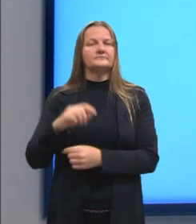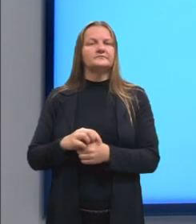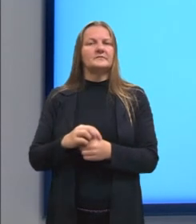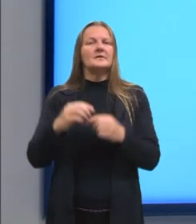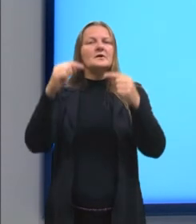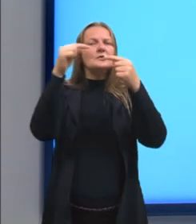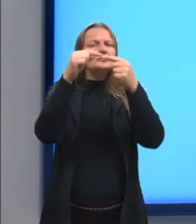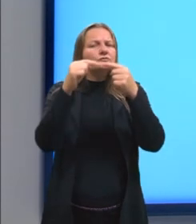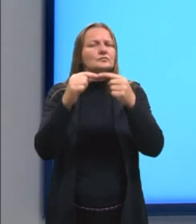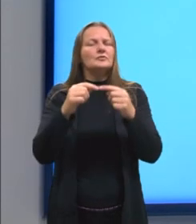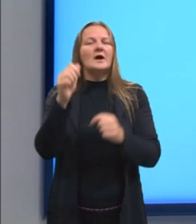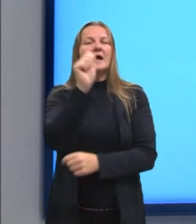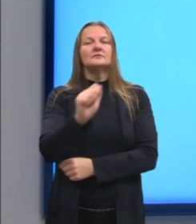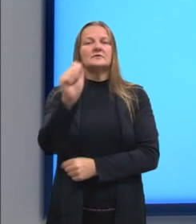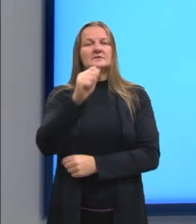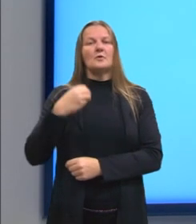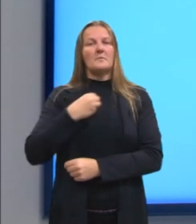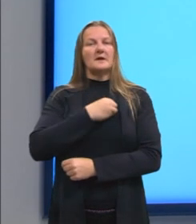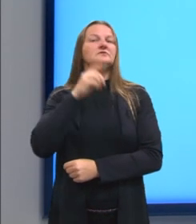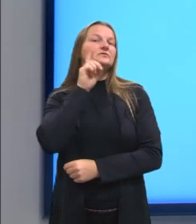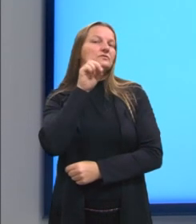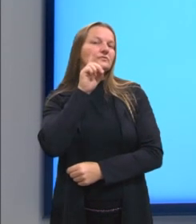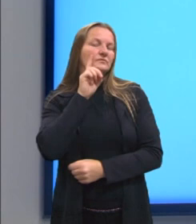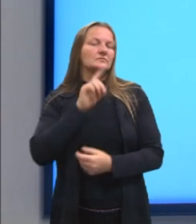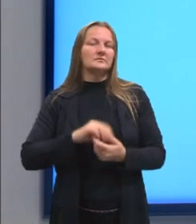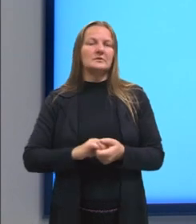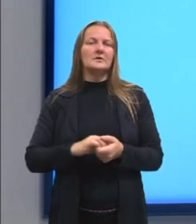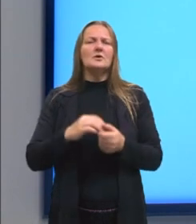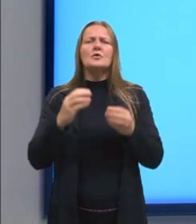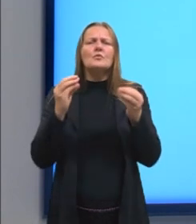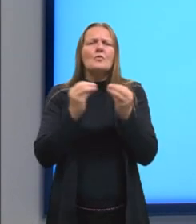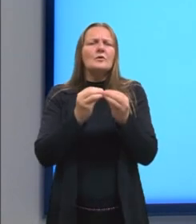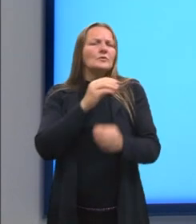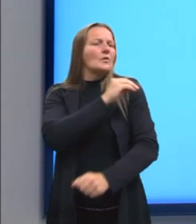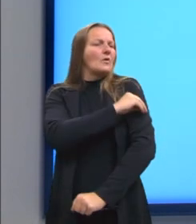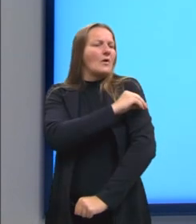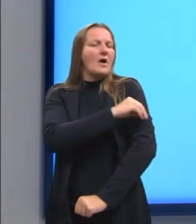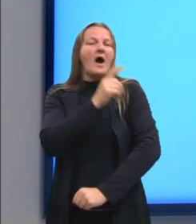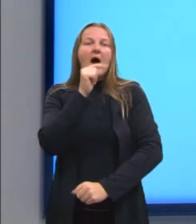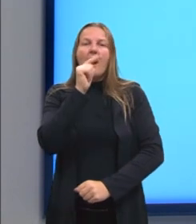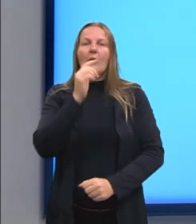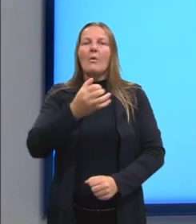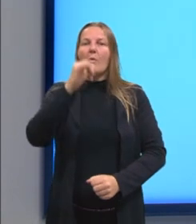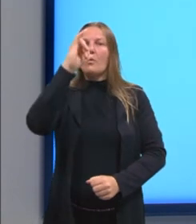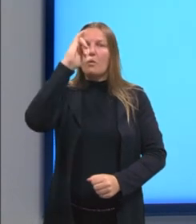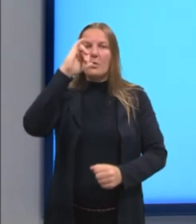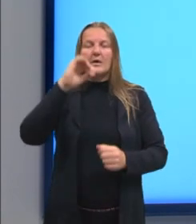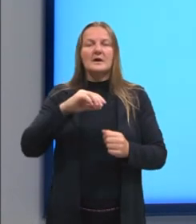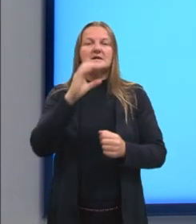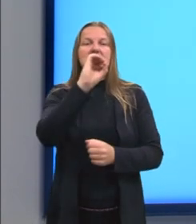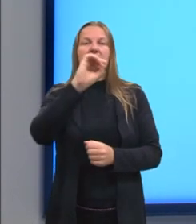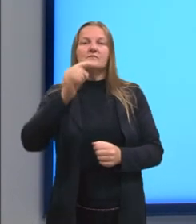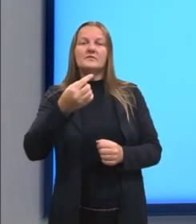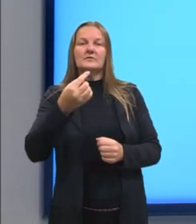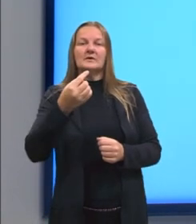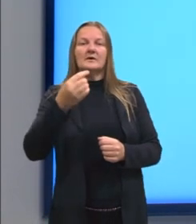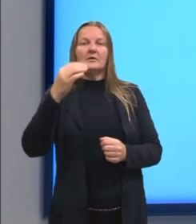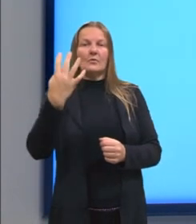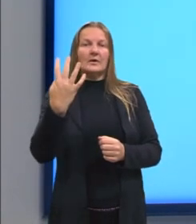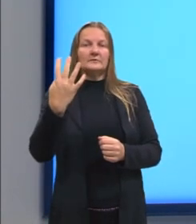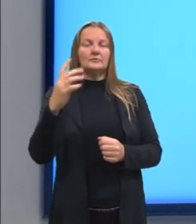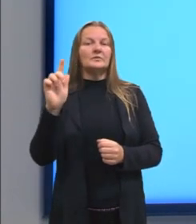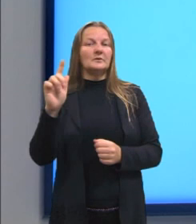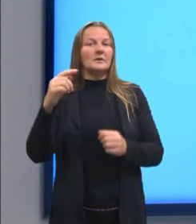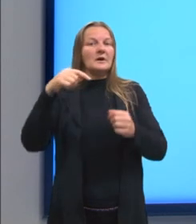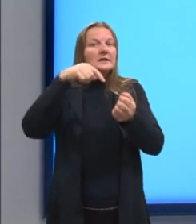acordo com a Associação Médica Americana, uma concentração alcoólica superior a 0,4 grama